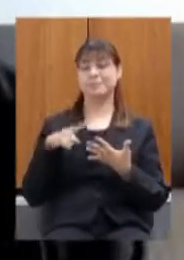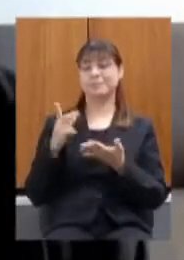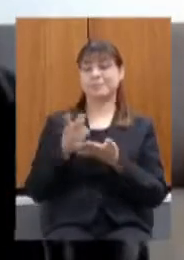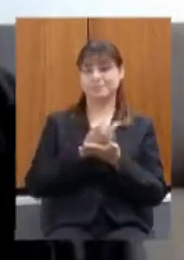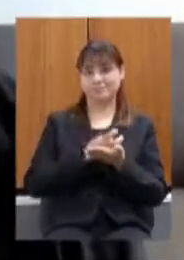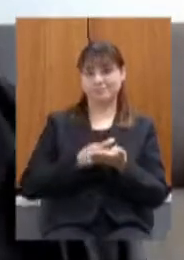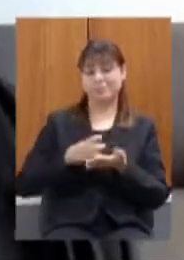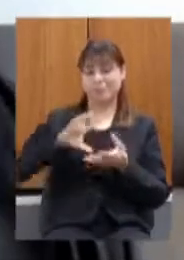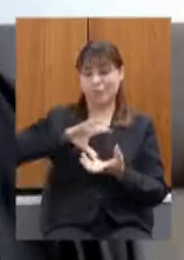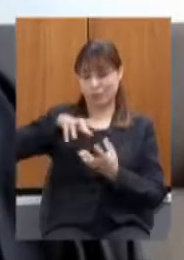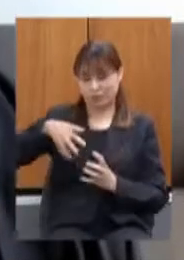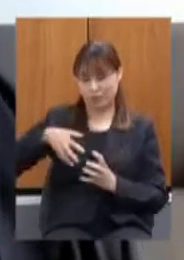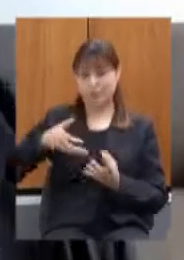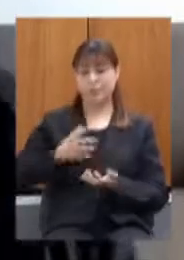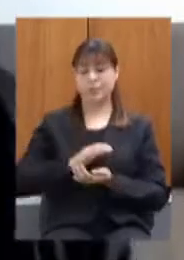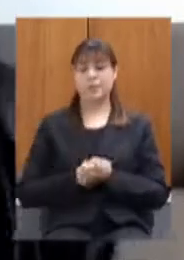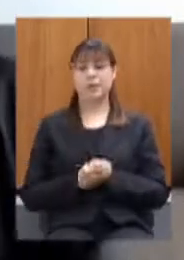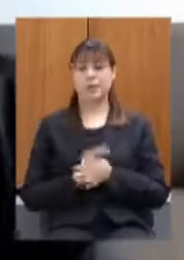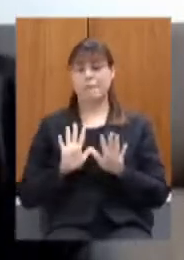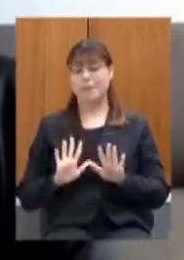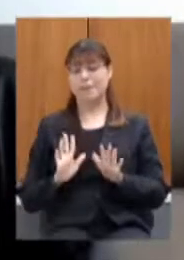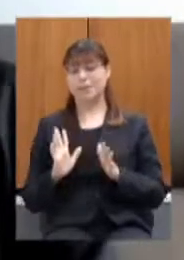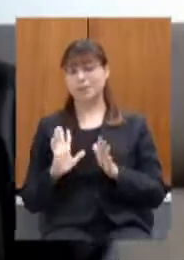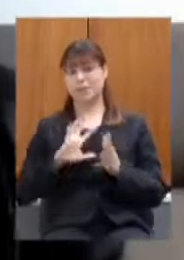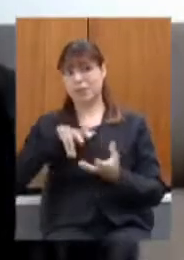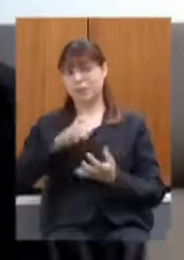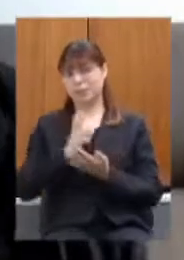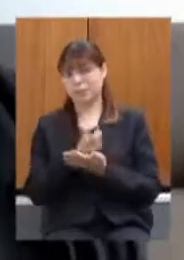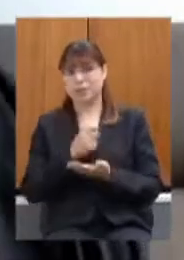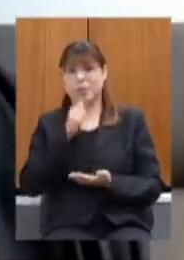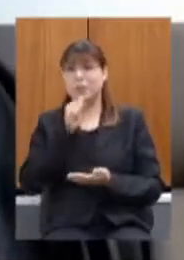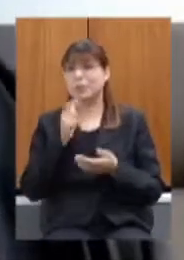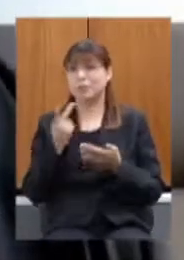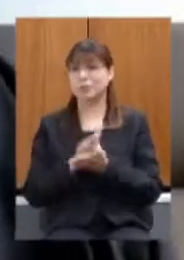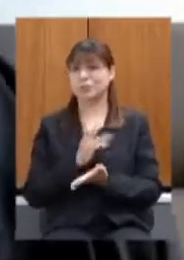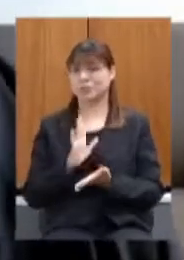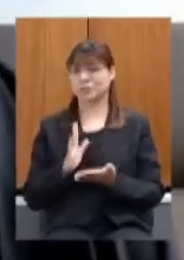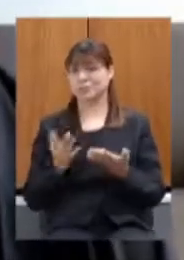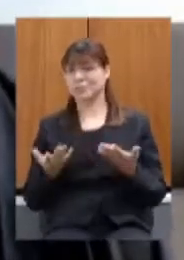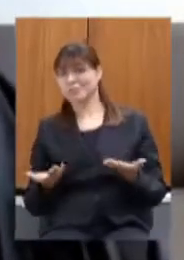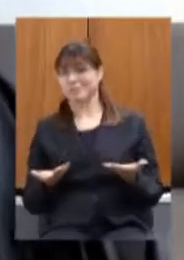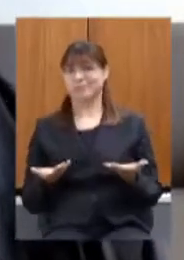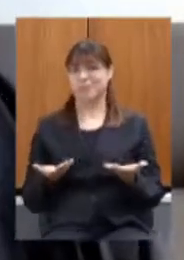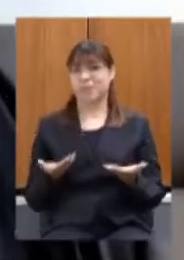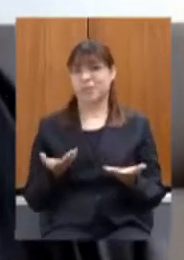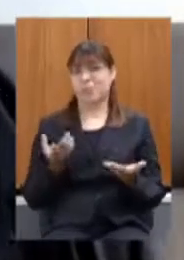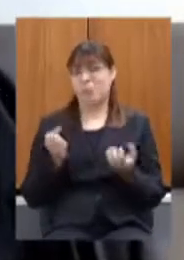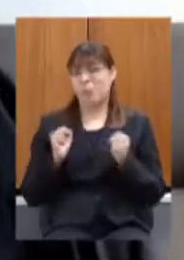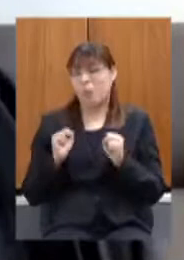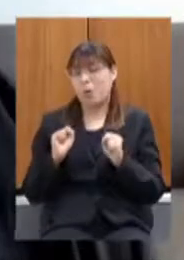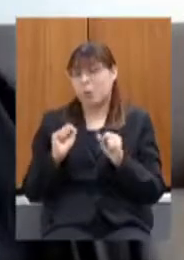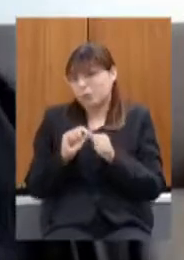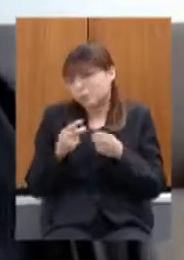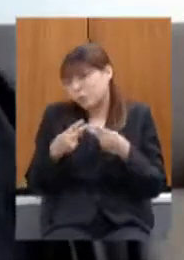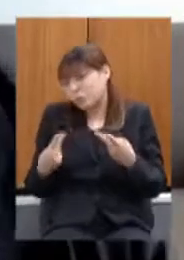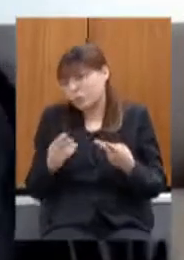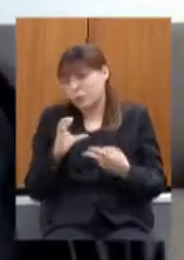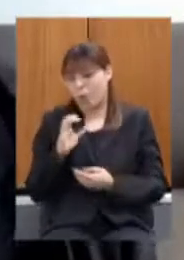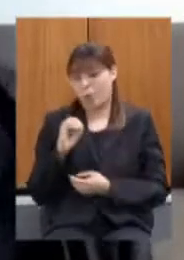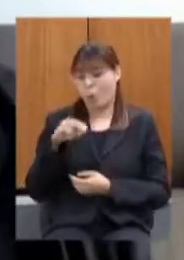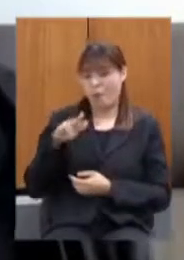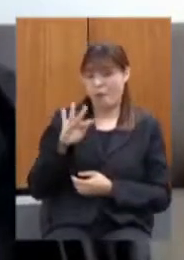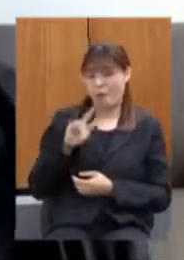mas só que a reforma tributária não vem enquanto isso tem algo que pode ser feito se o CONFAS tem